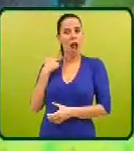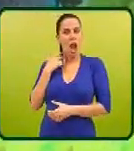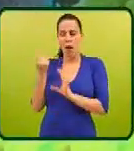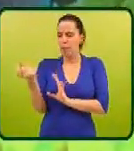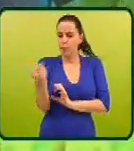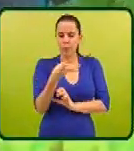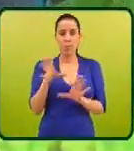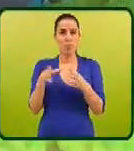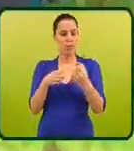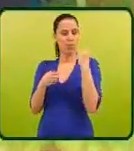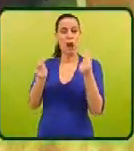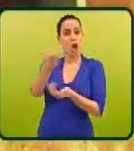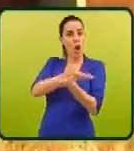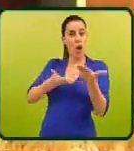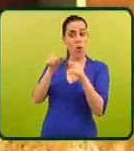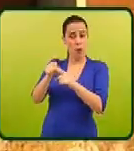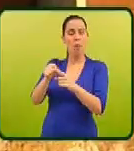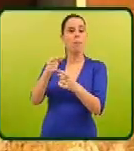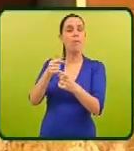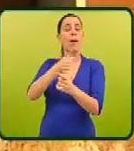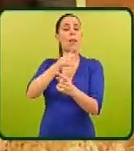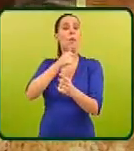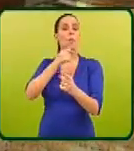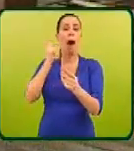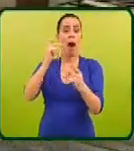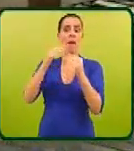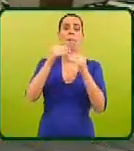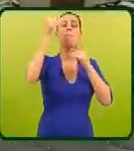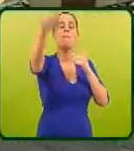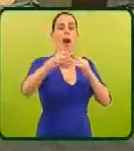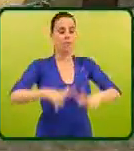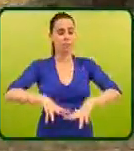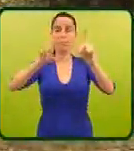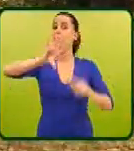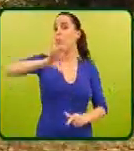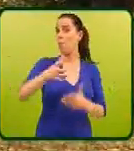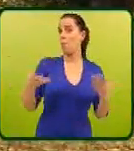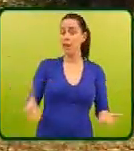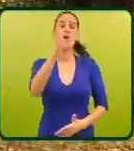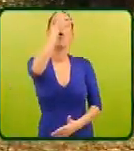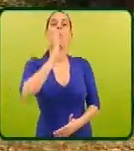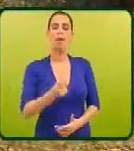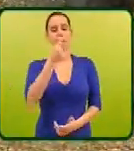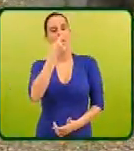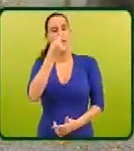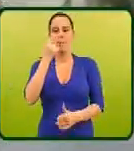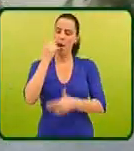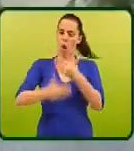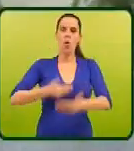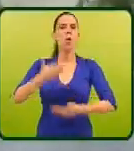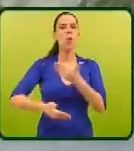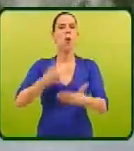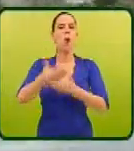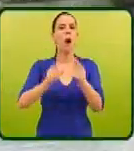punhado de grupos económicos e a comprometer por décadas o desenvolvimento do país. O governo opta por continuar